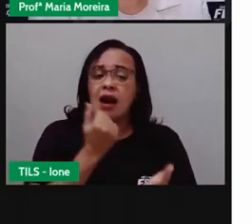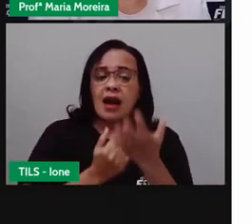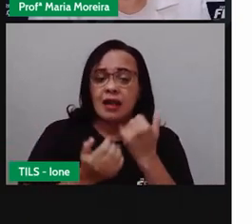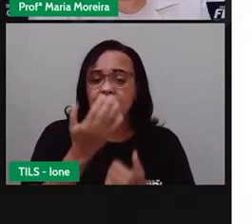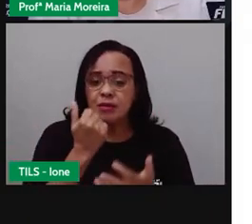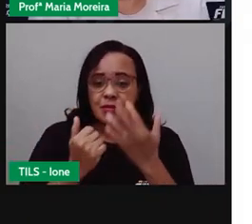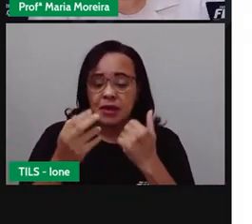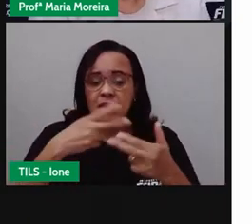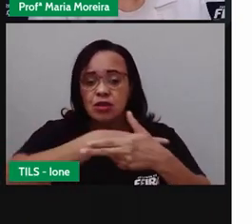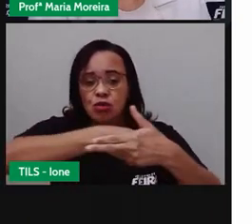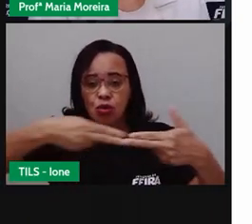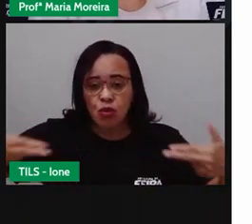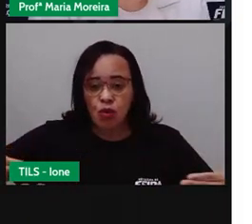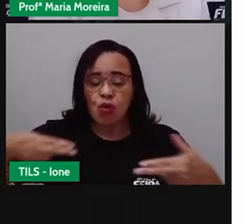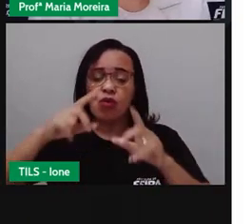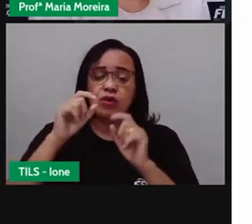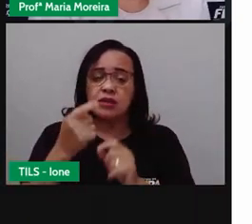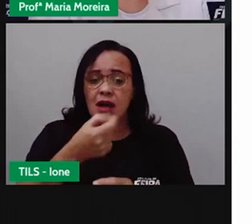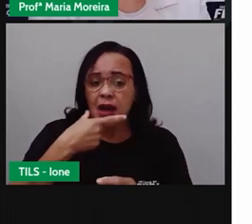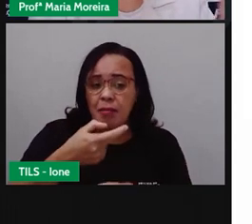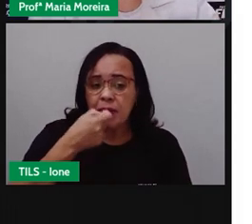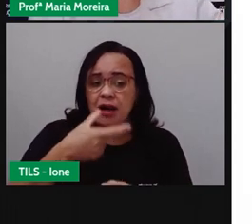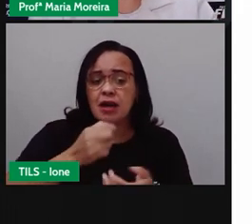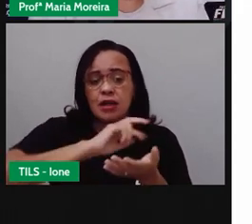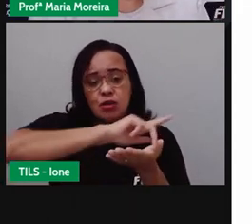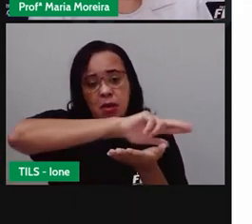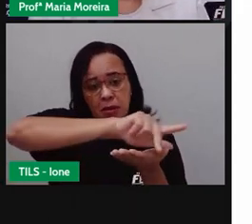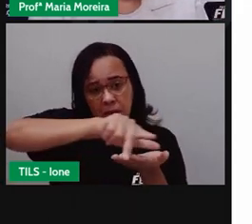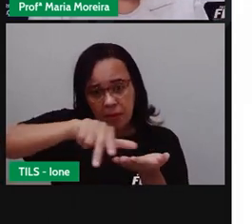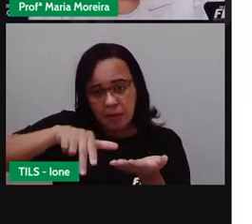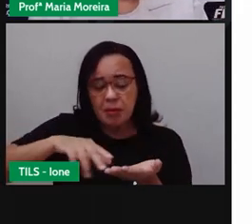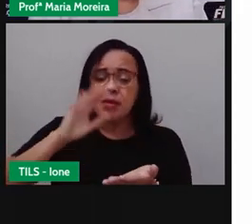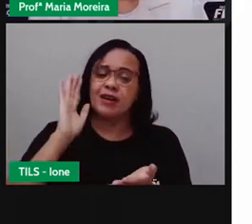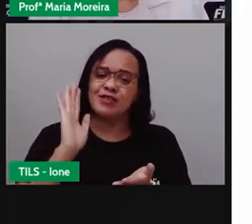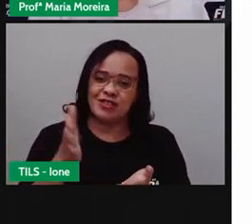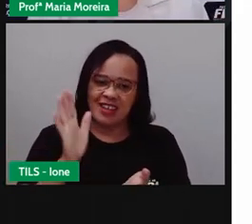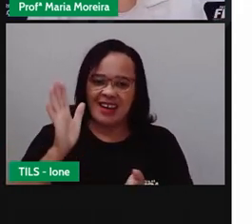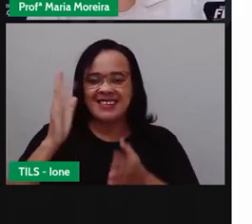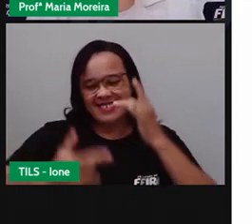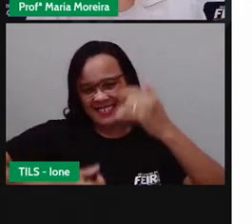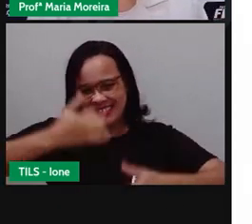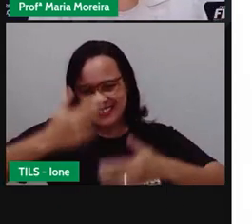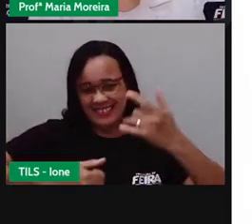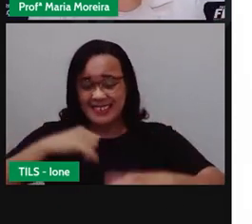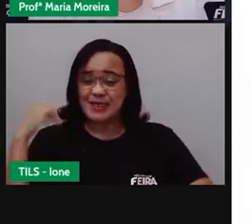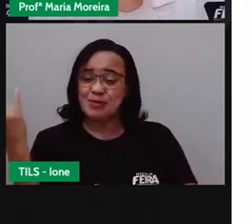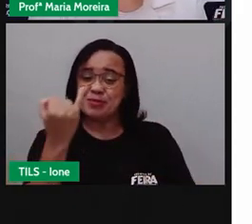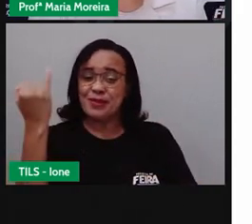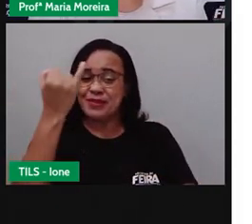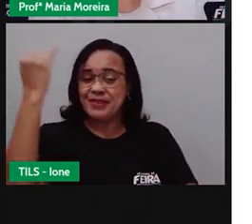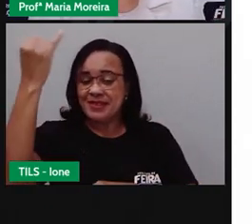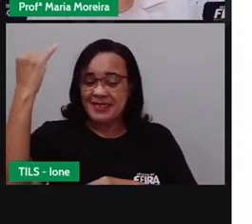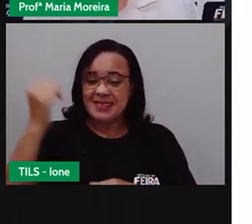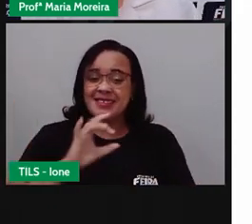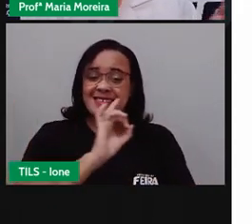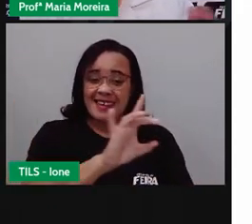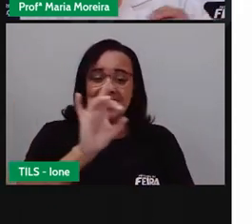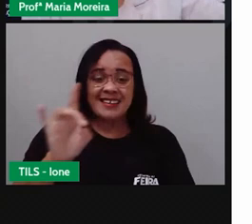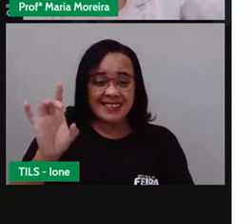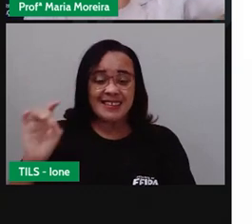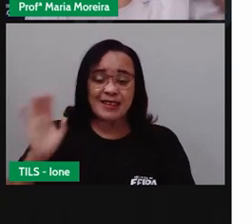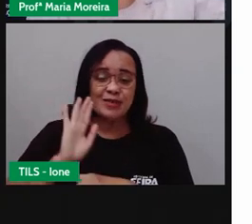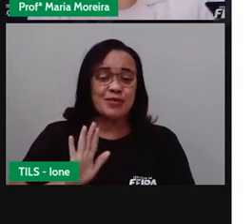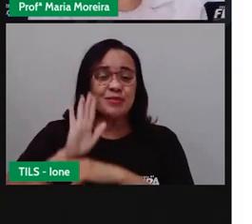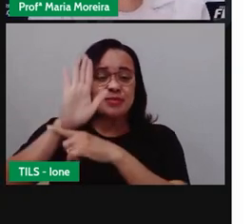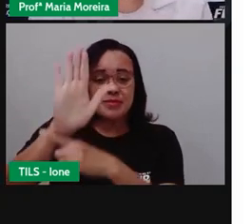produtos, medicamentos, dentre outras coisas. Inclusive, a gente já falou sobre isso aqui, sobre essa importância dos meios de transporte, não